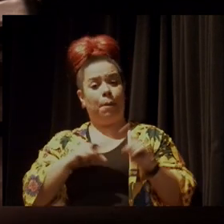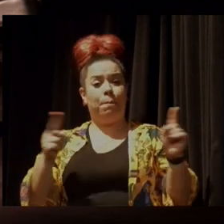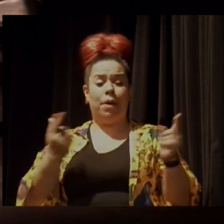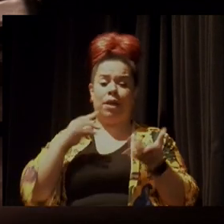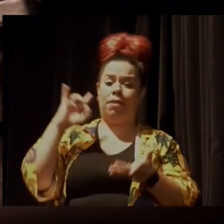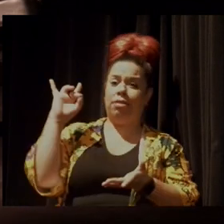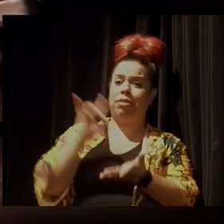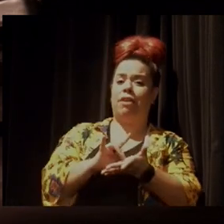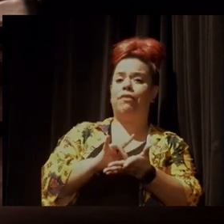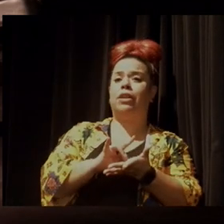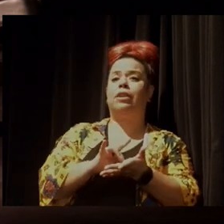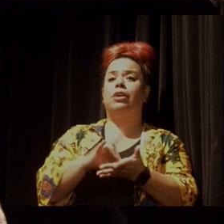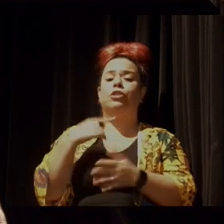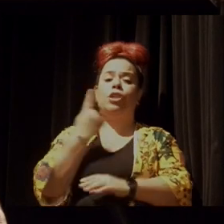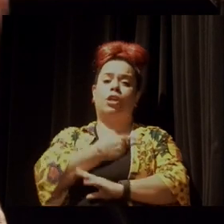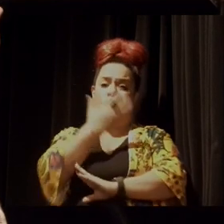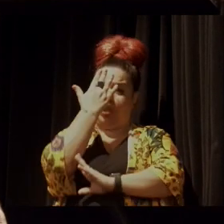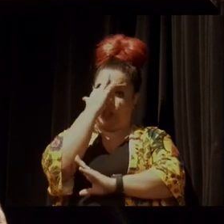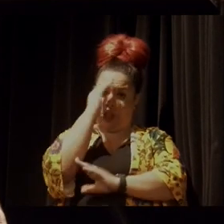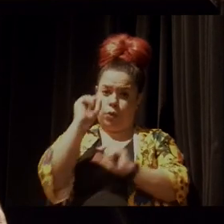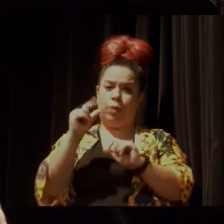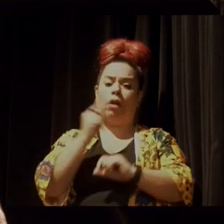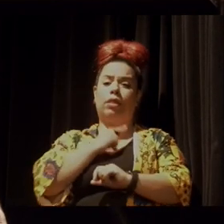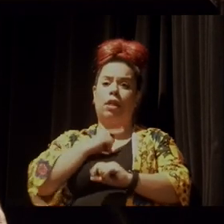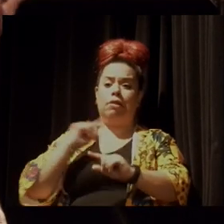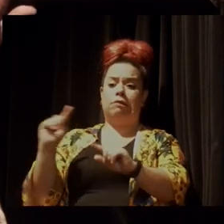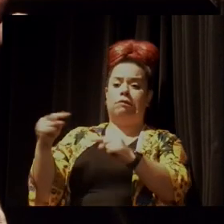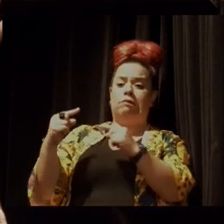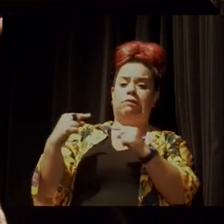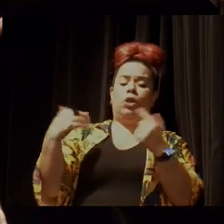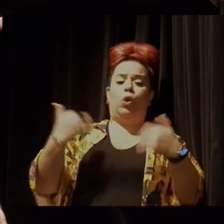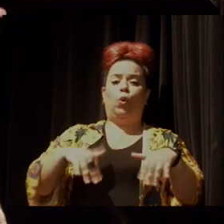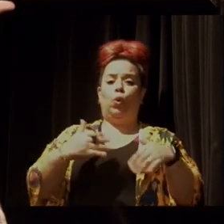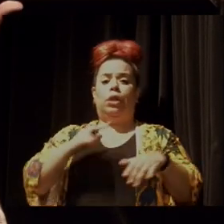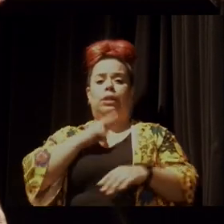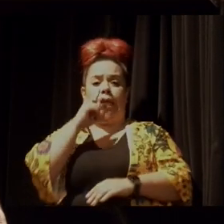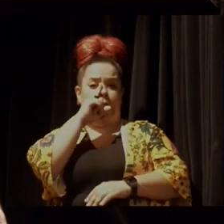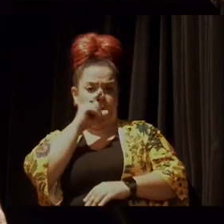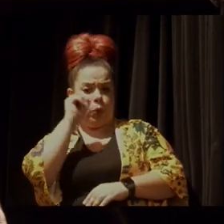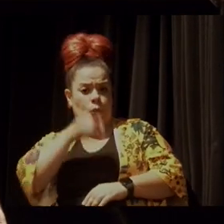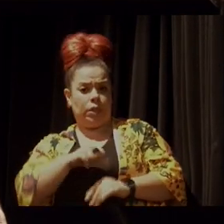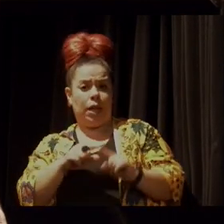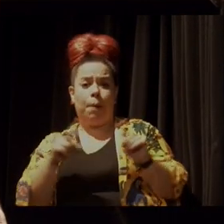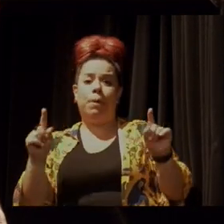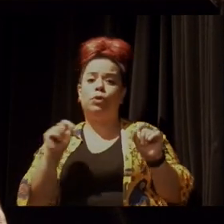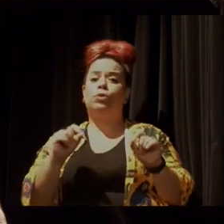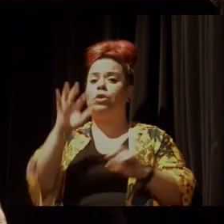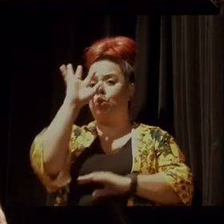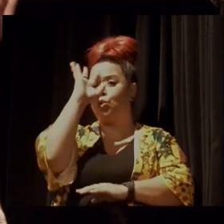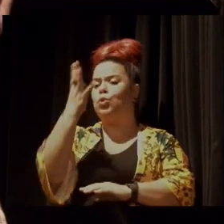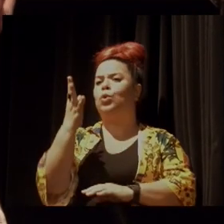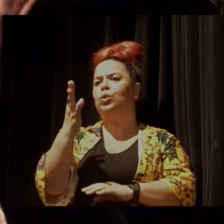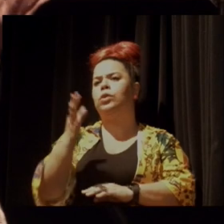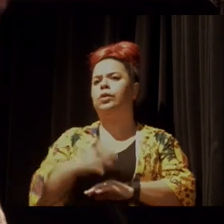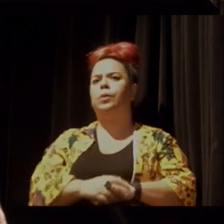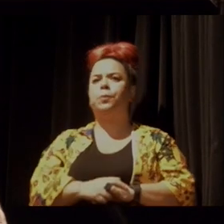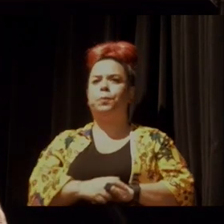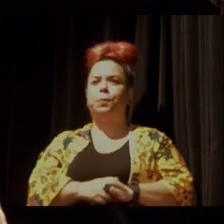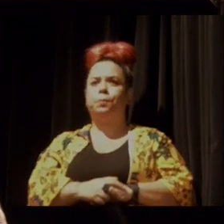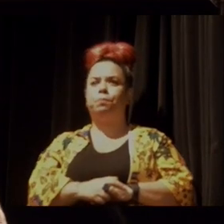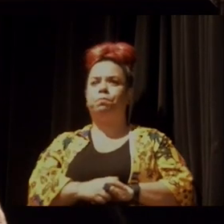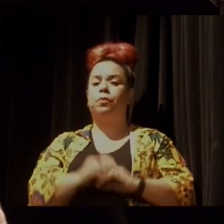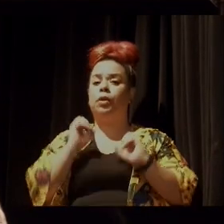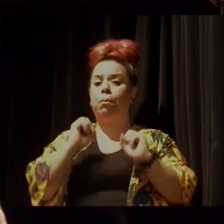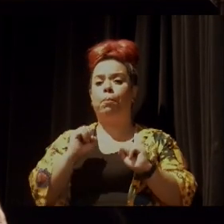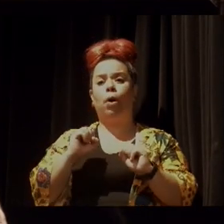gente entender que, apesar de todas as ameaças, apesar de todos os riscos, as soluções, elas podem